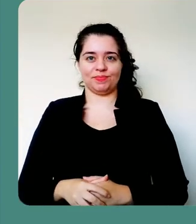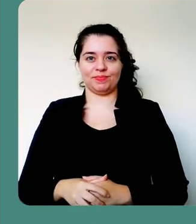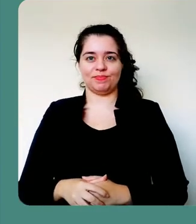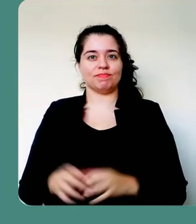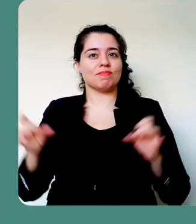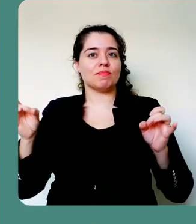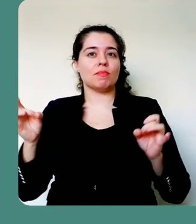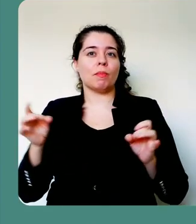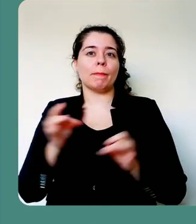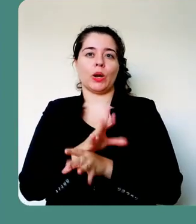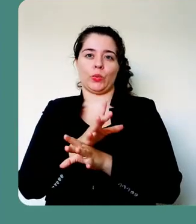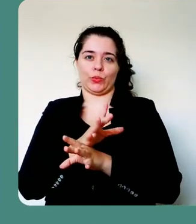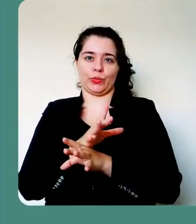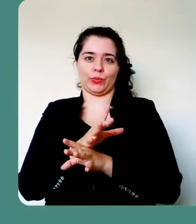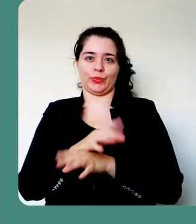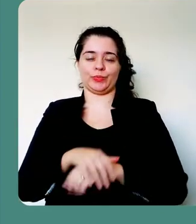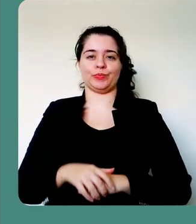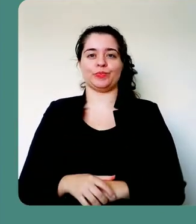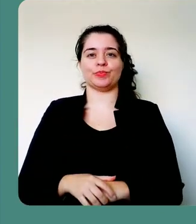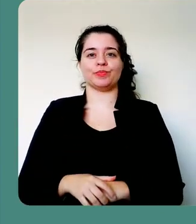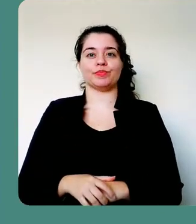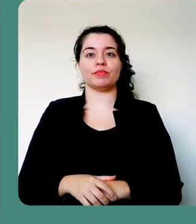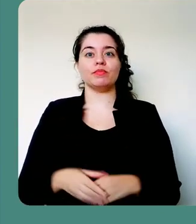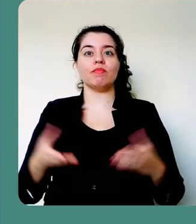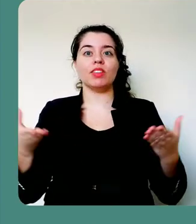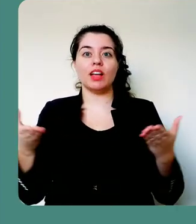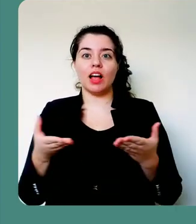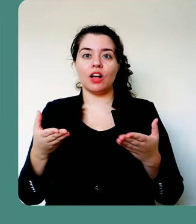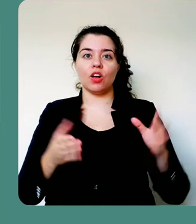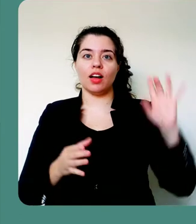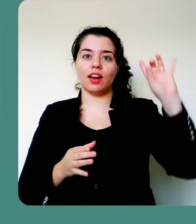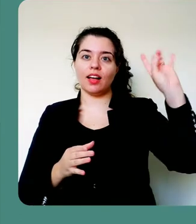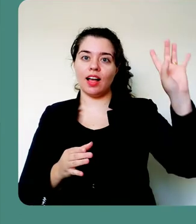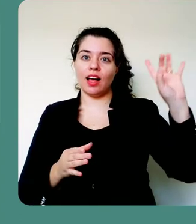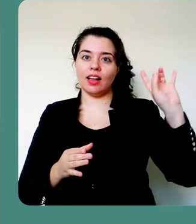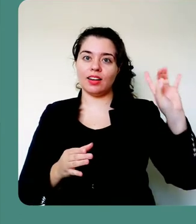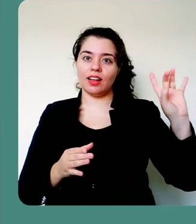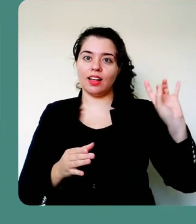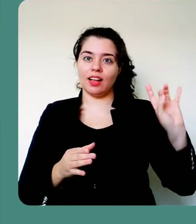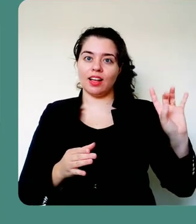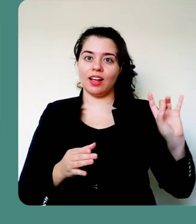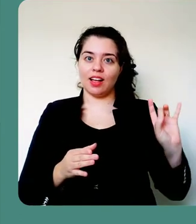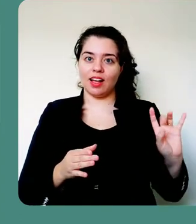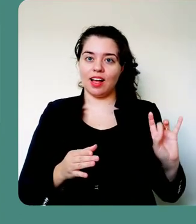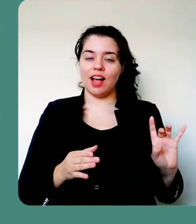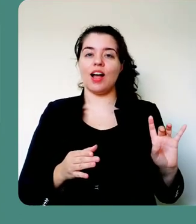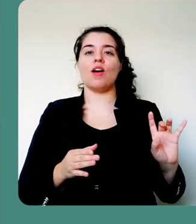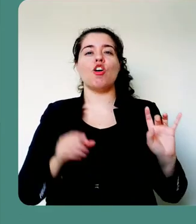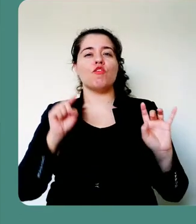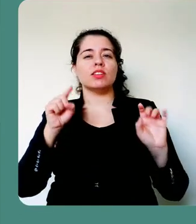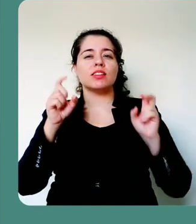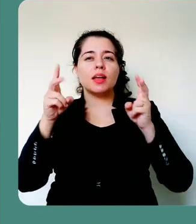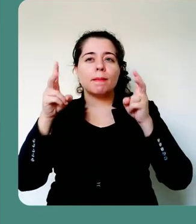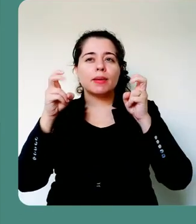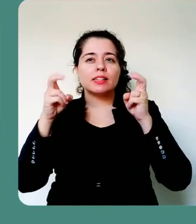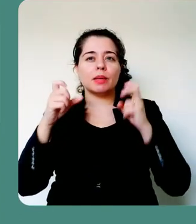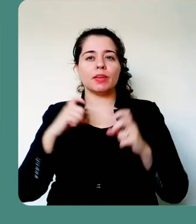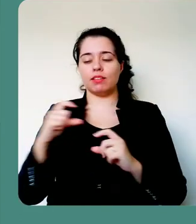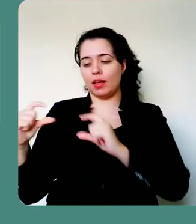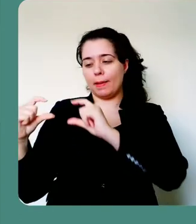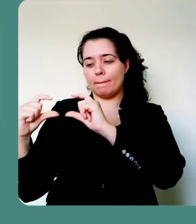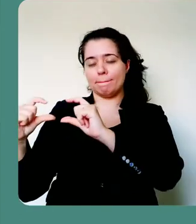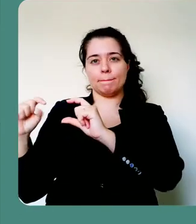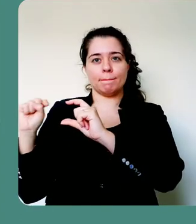Pronto. Finalizada a apresentação, agora em cada slide aqui, você vai conseguir enxergar um ícone de áudio que vai